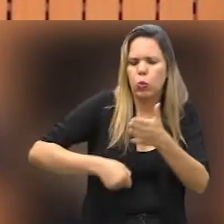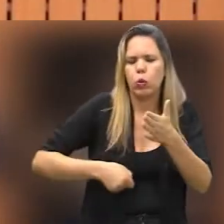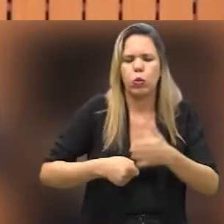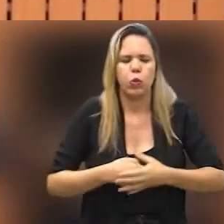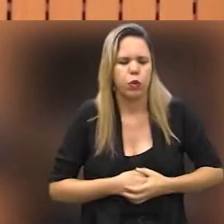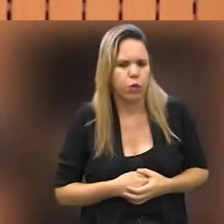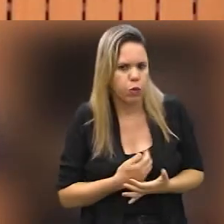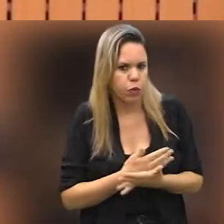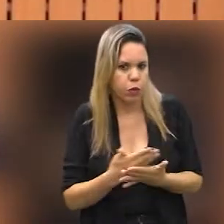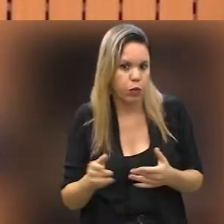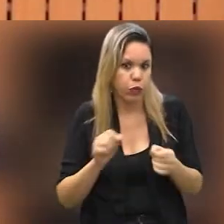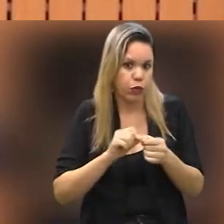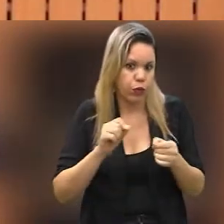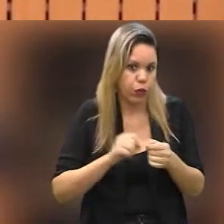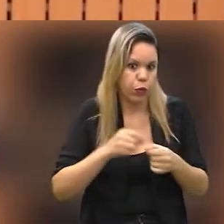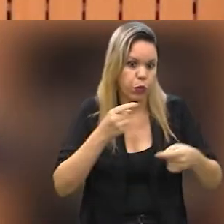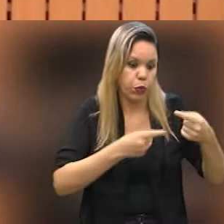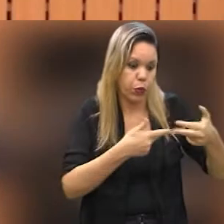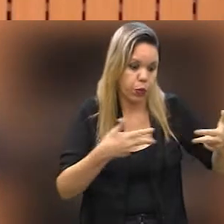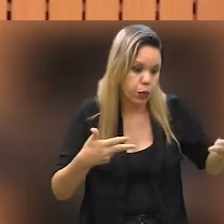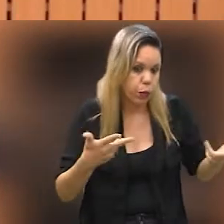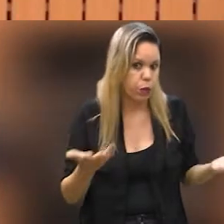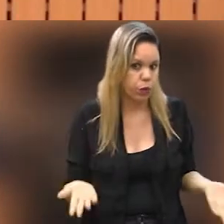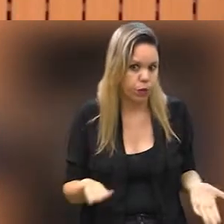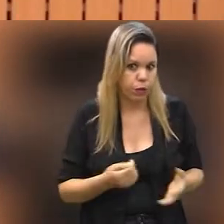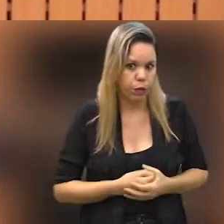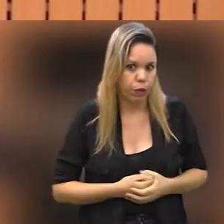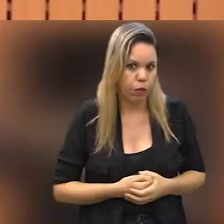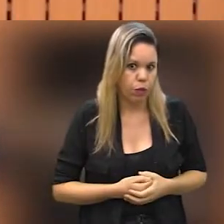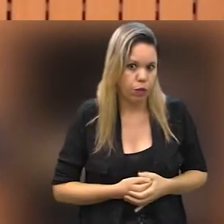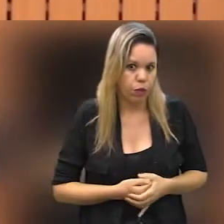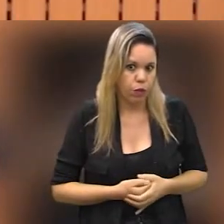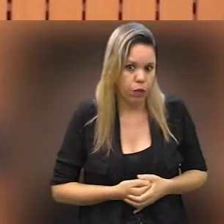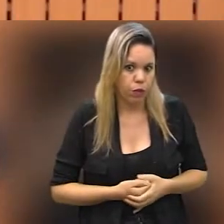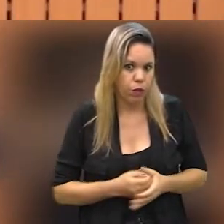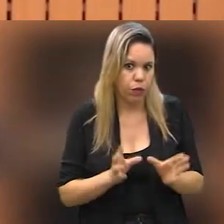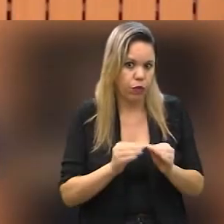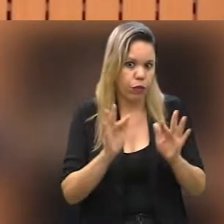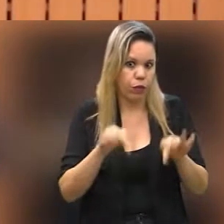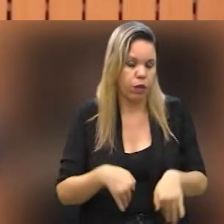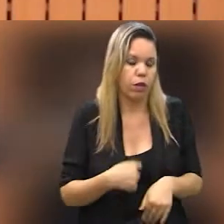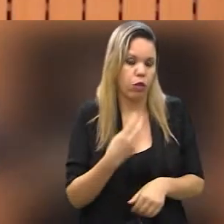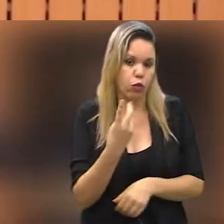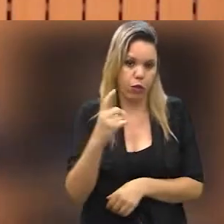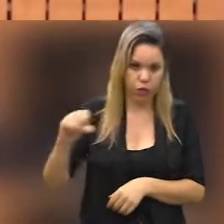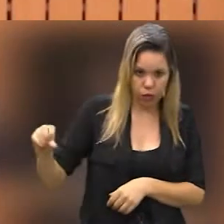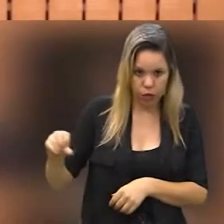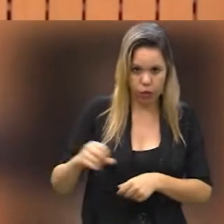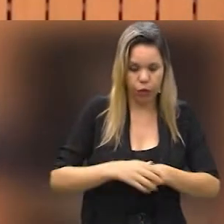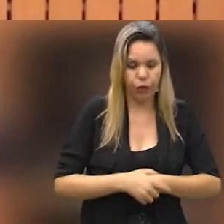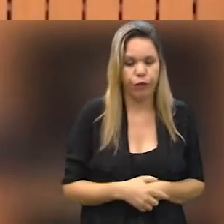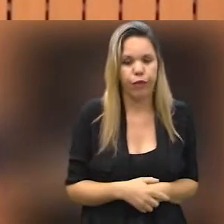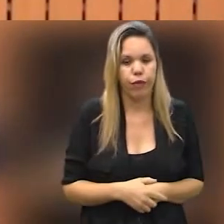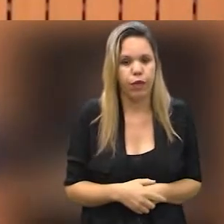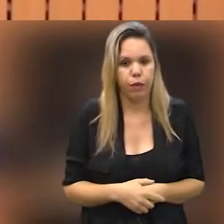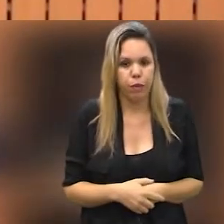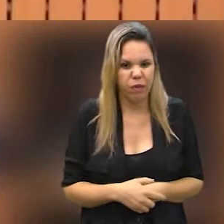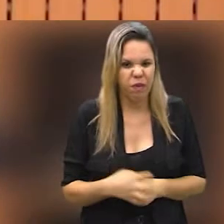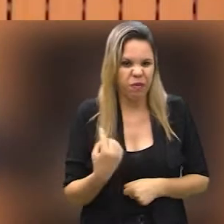começamos a fazer essa discussão e no final de 2019, então,